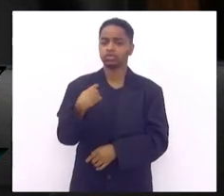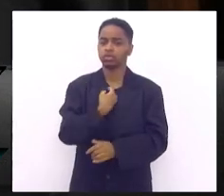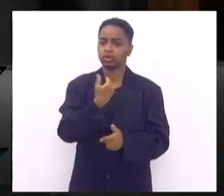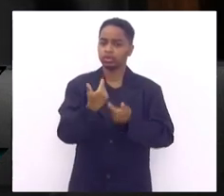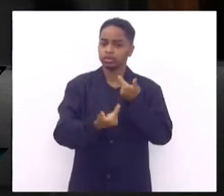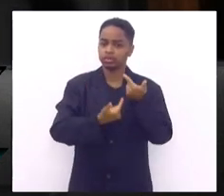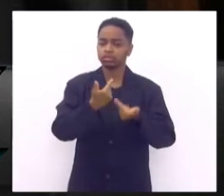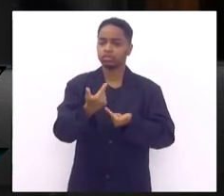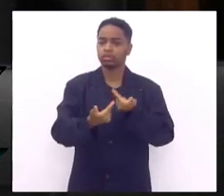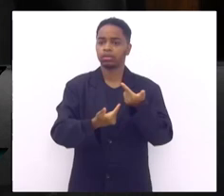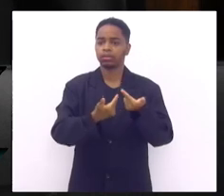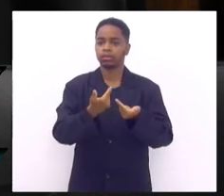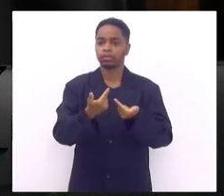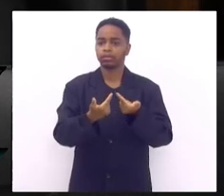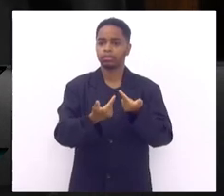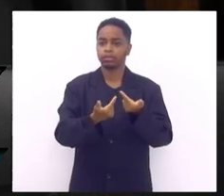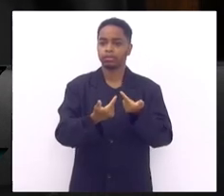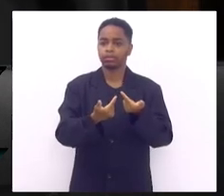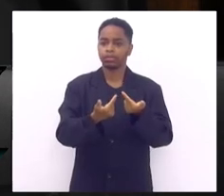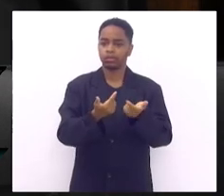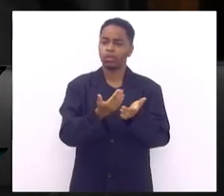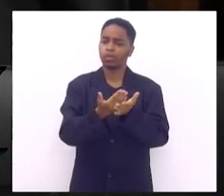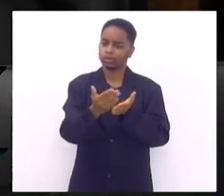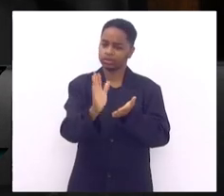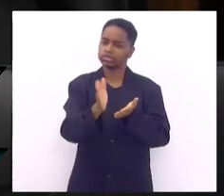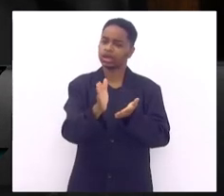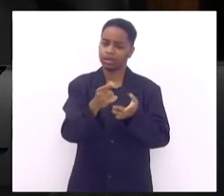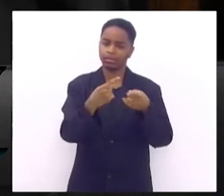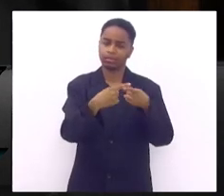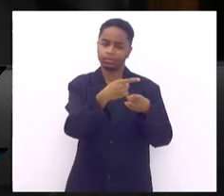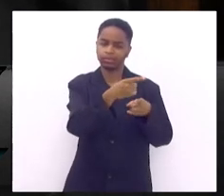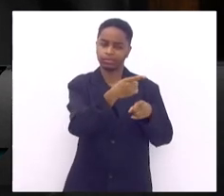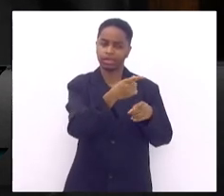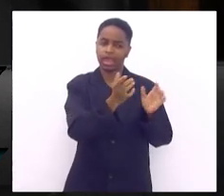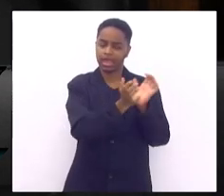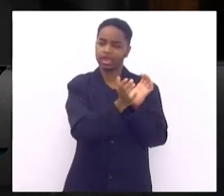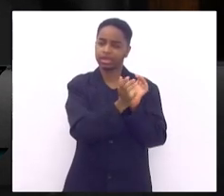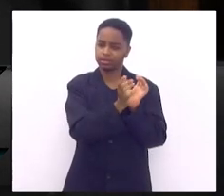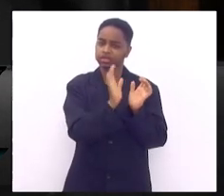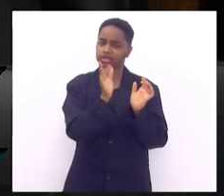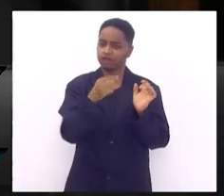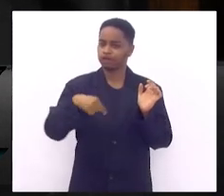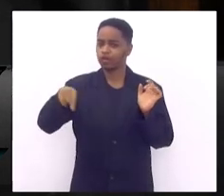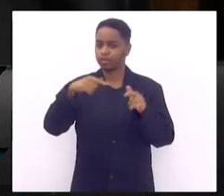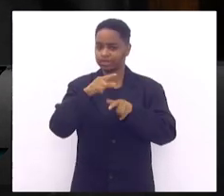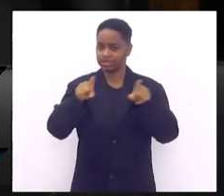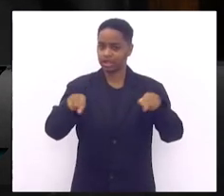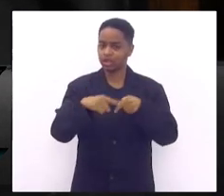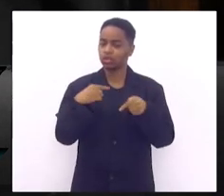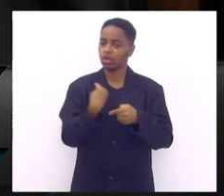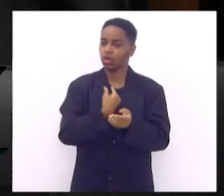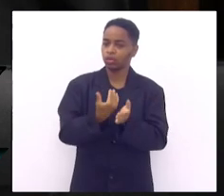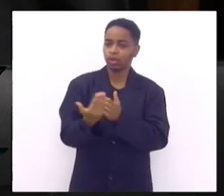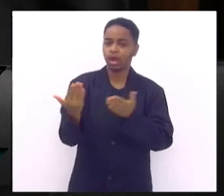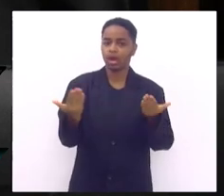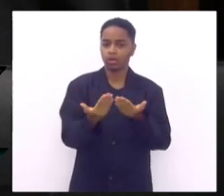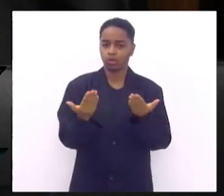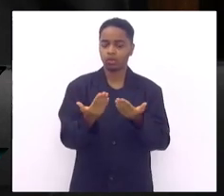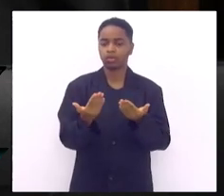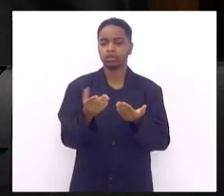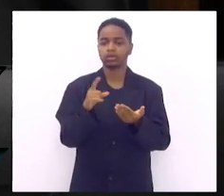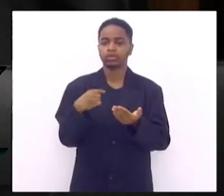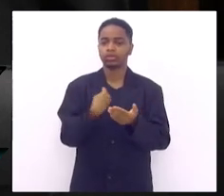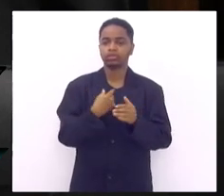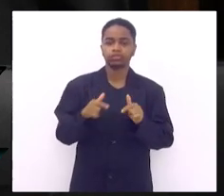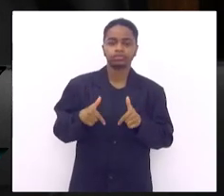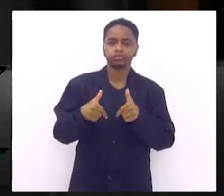começa acho que já começou já que a nossa equipe já subiu começa agora então vamos com tudo fazendo